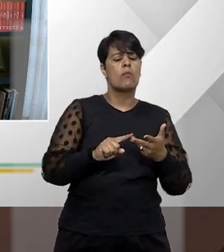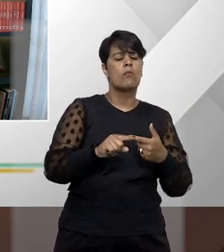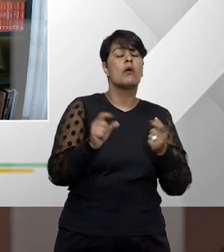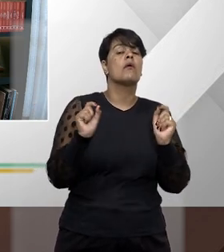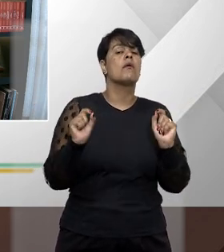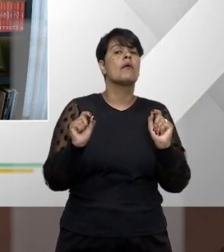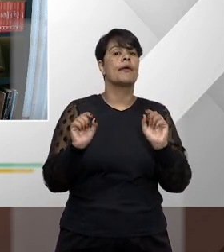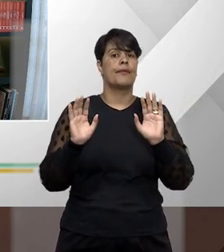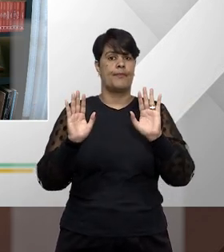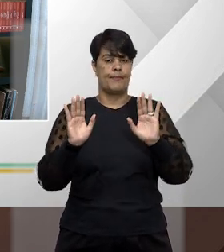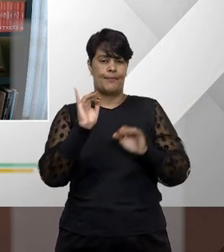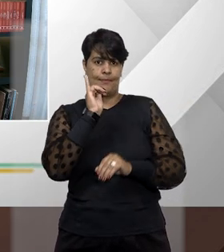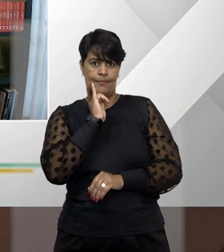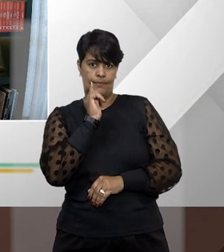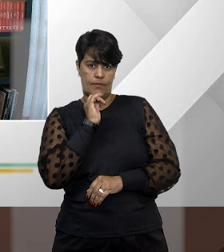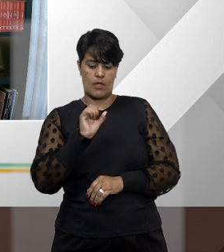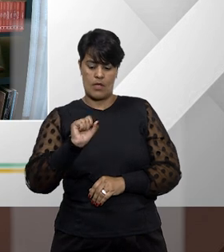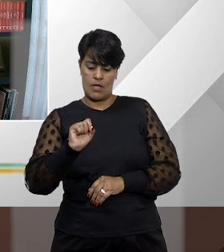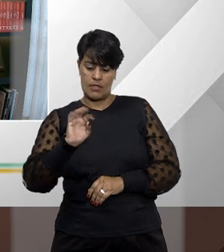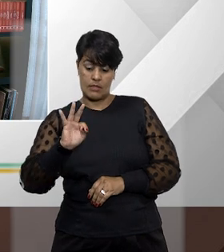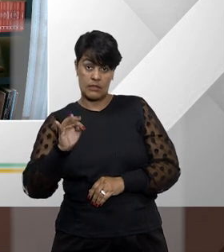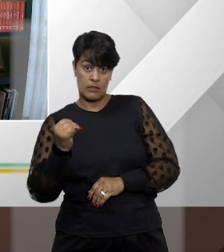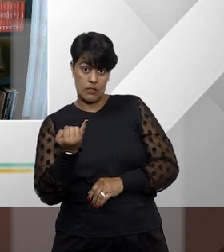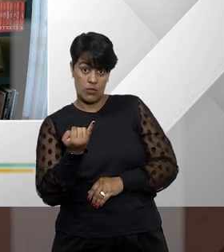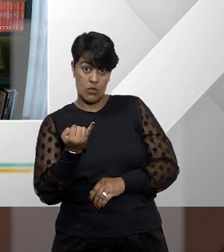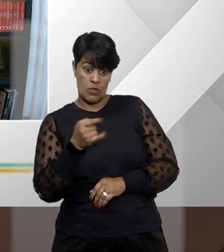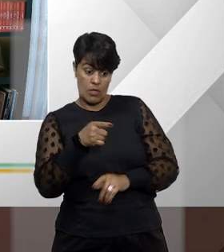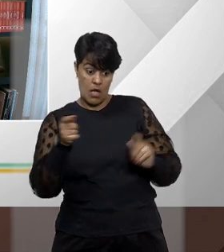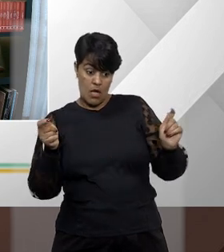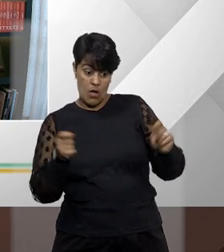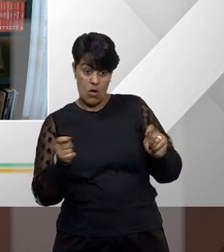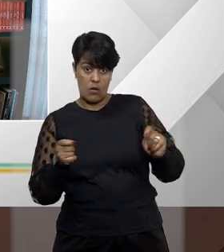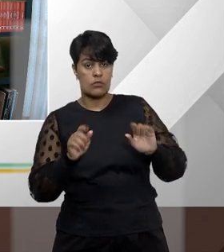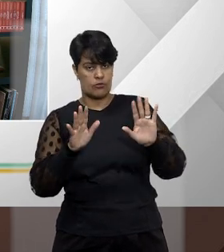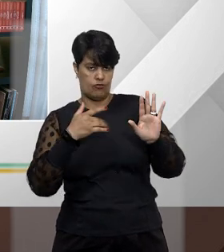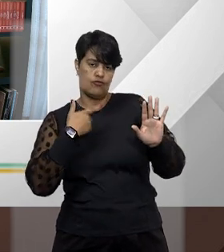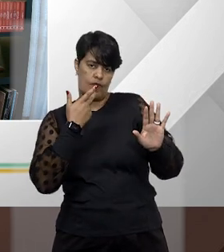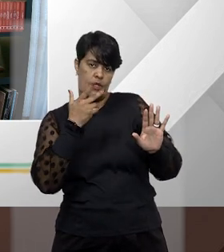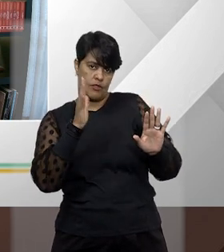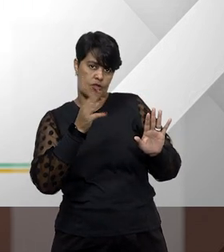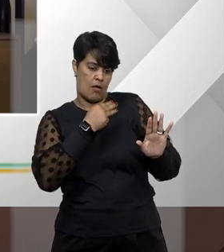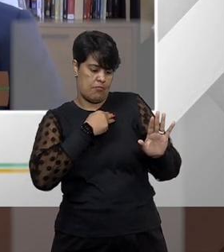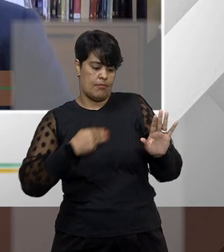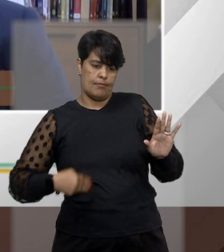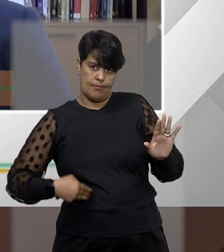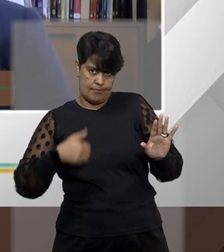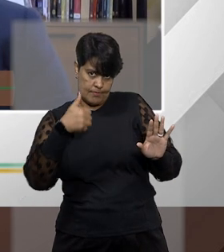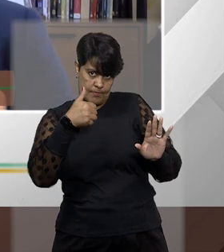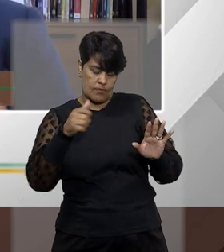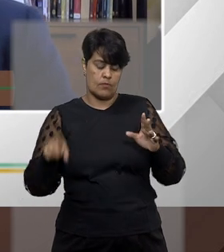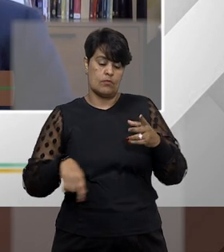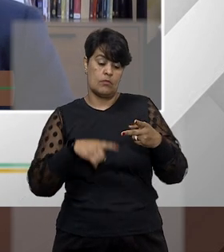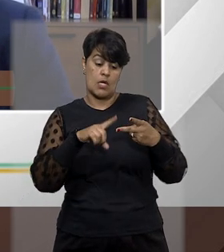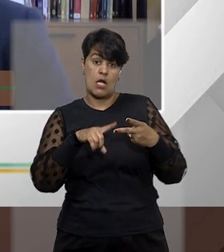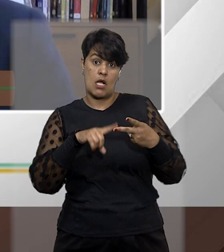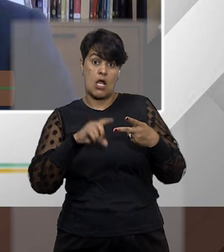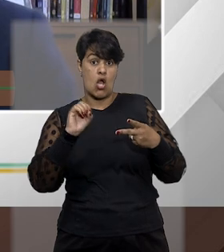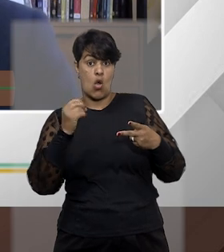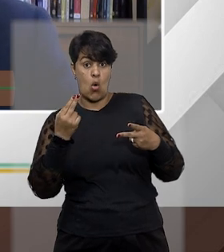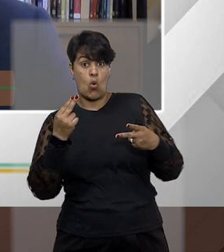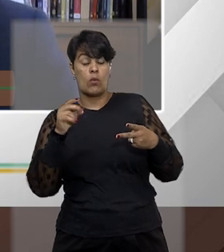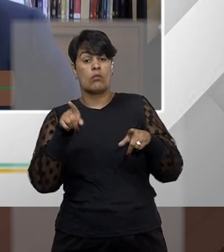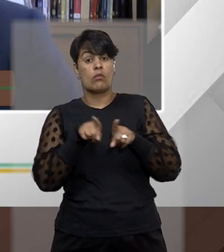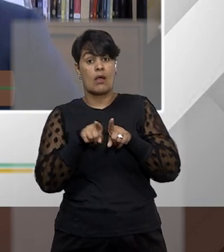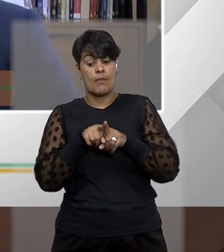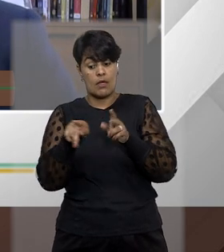Então no caso do STJ a competência originária é um exemplo que eu já destaquei ministro de estado ou do próprio